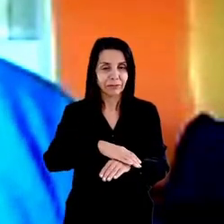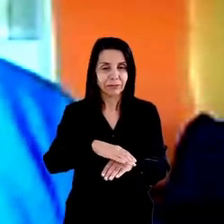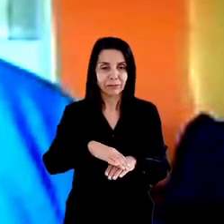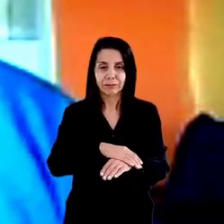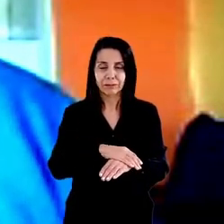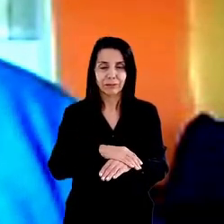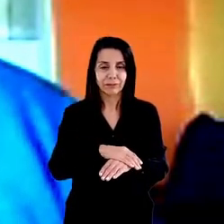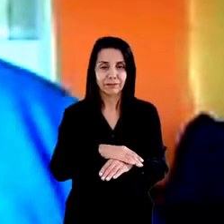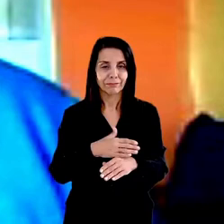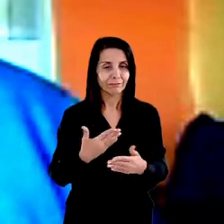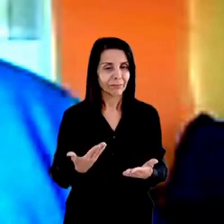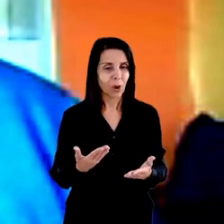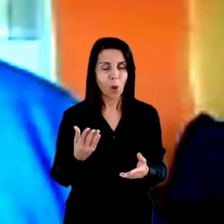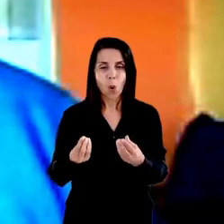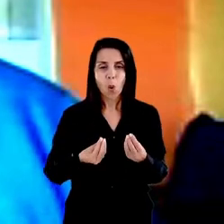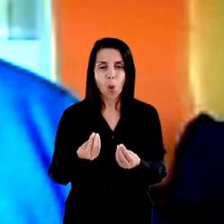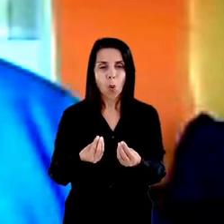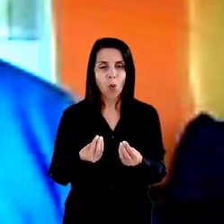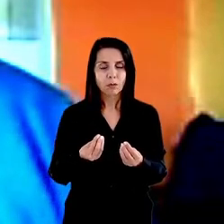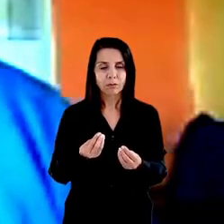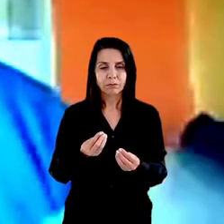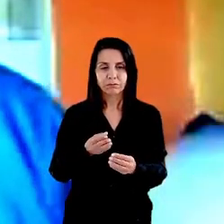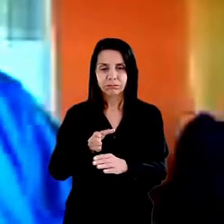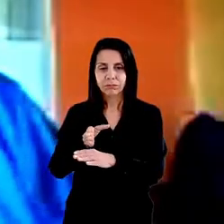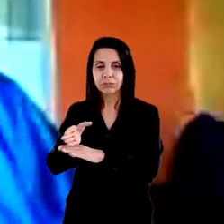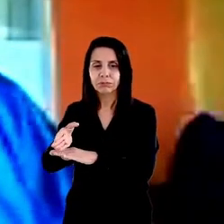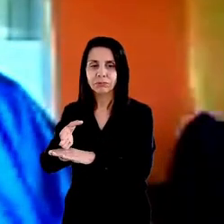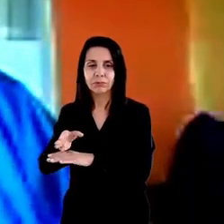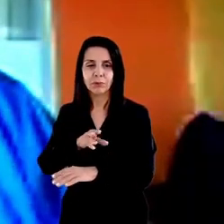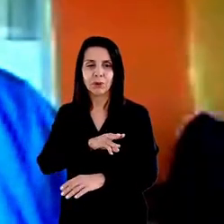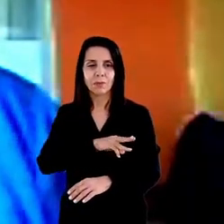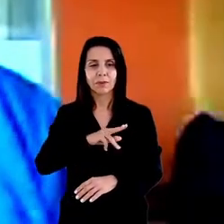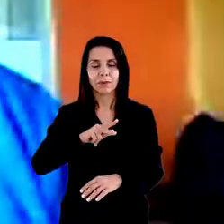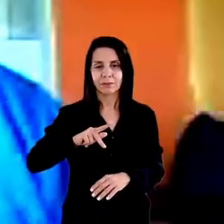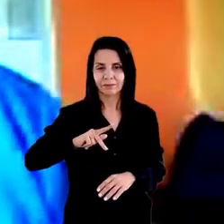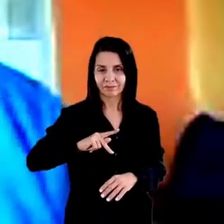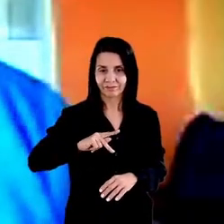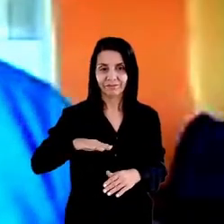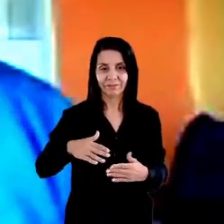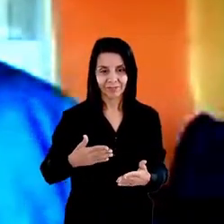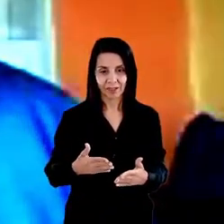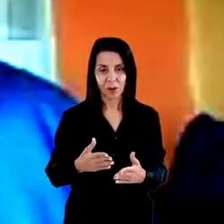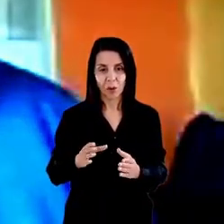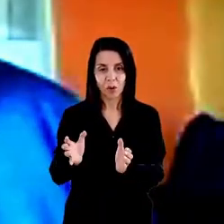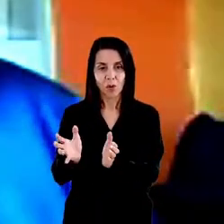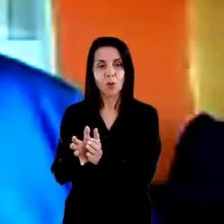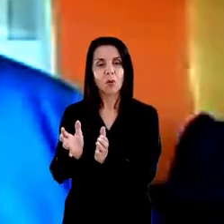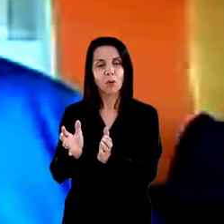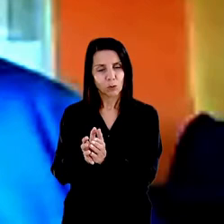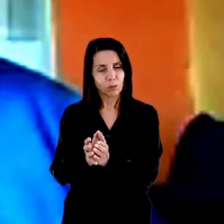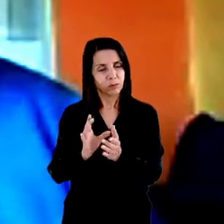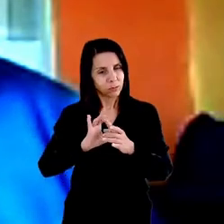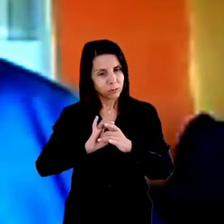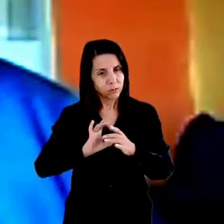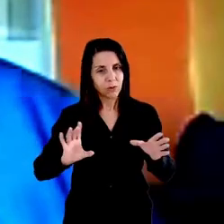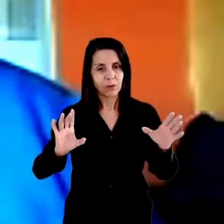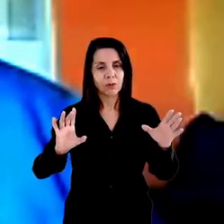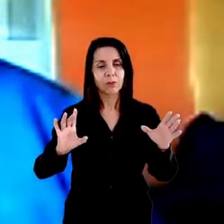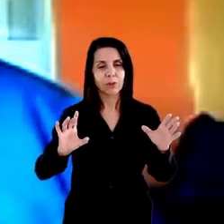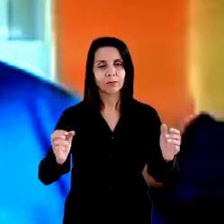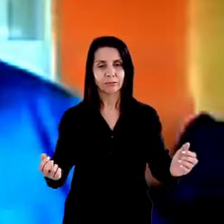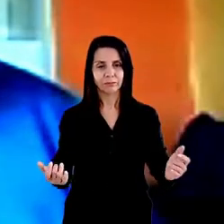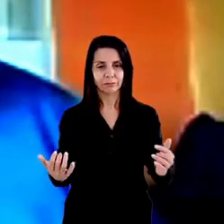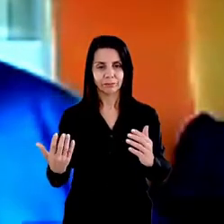acesso ao Ministério Público e essa recomendação tratou de permitir a recomendação número